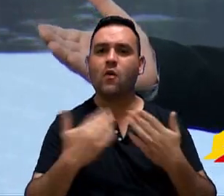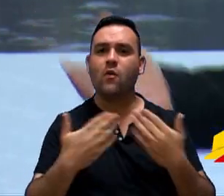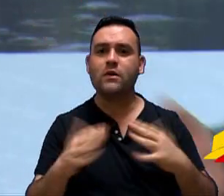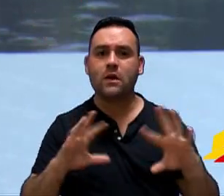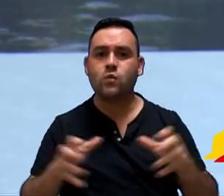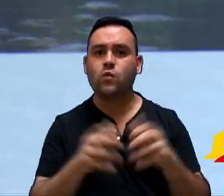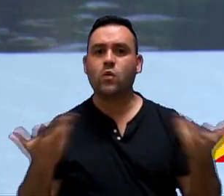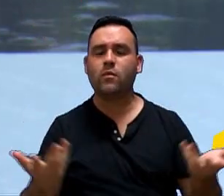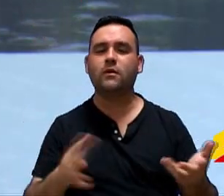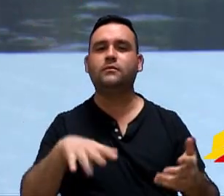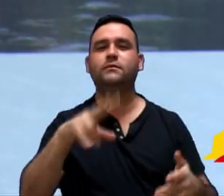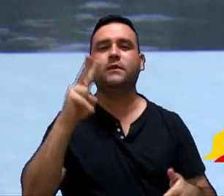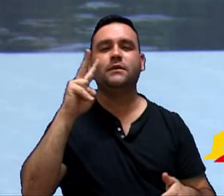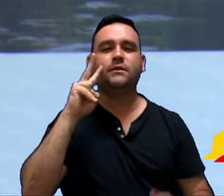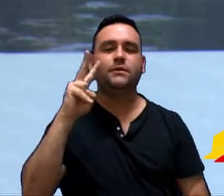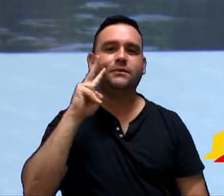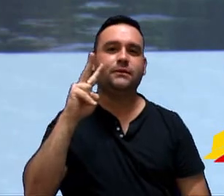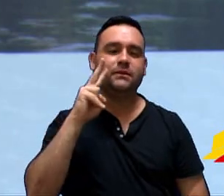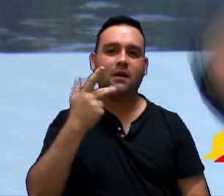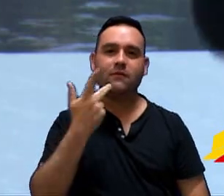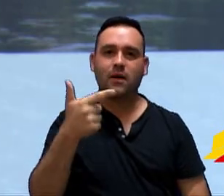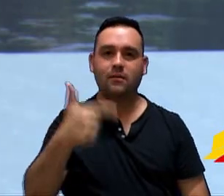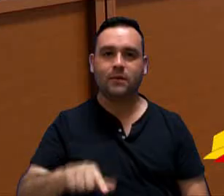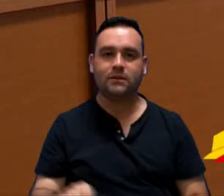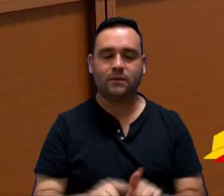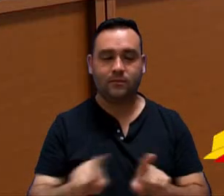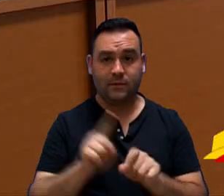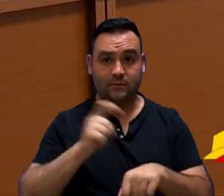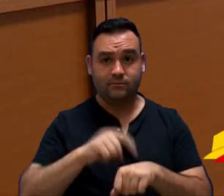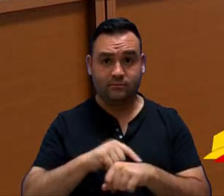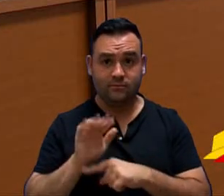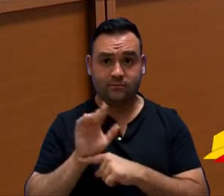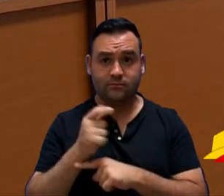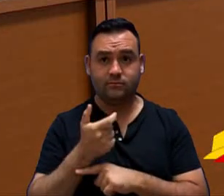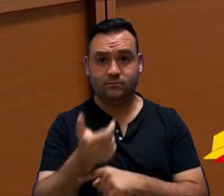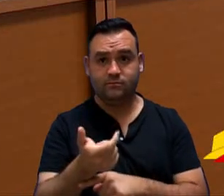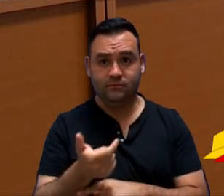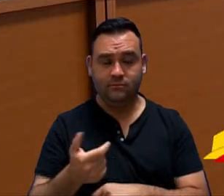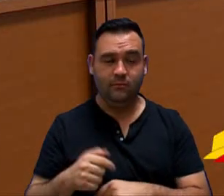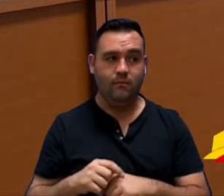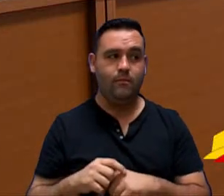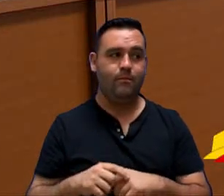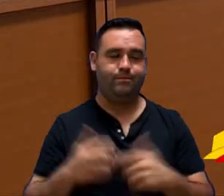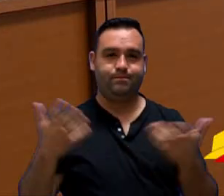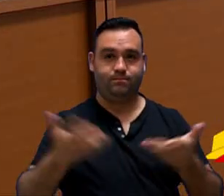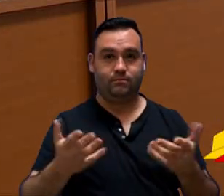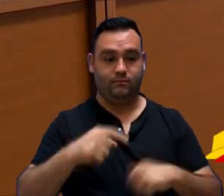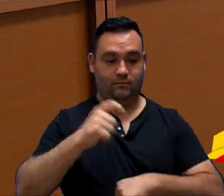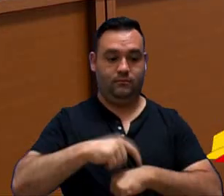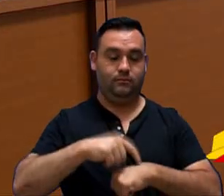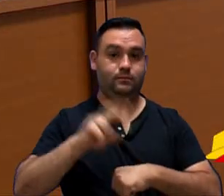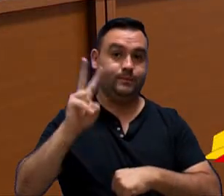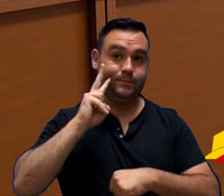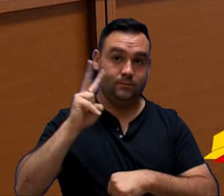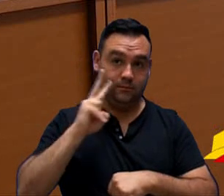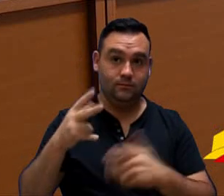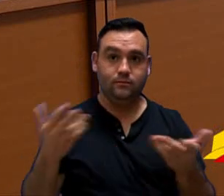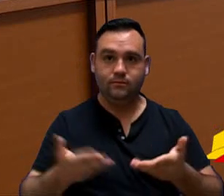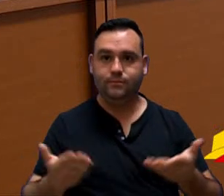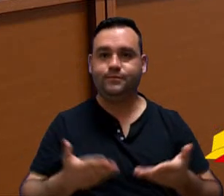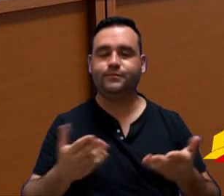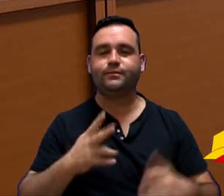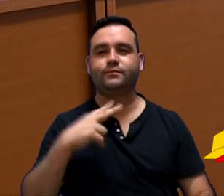coletivamente. Vereador Vitão vai falar também? O senhor cede o seu tempo para continuar a discussão? Então, está no tempo do vereador Vitão. Então,